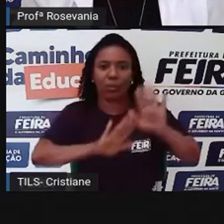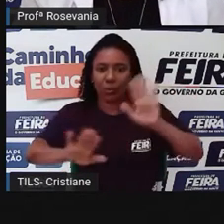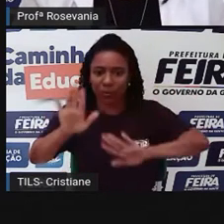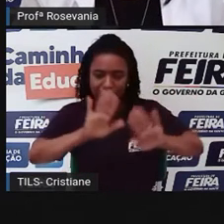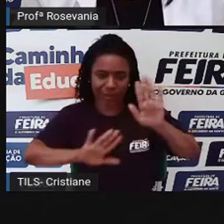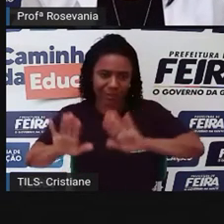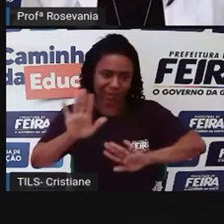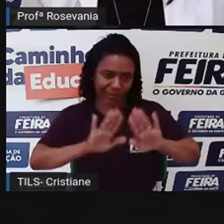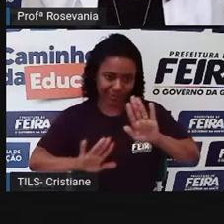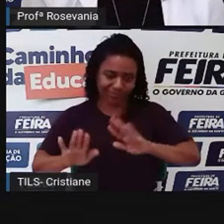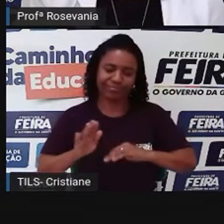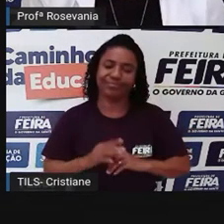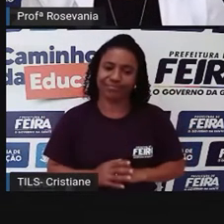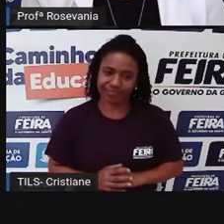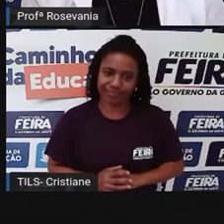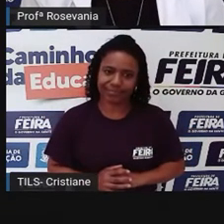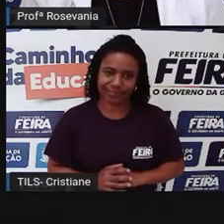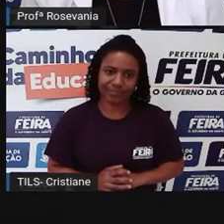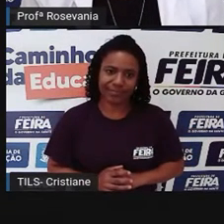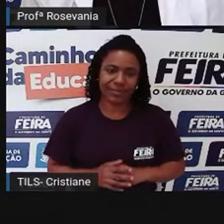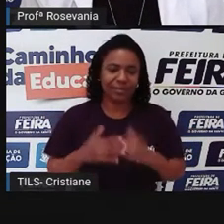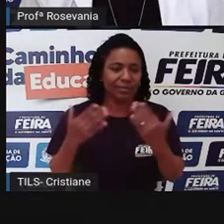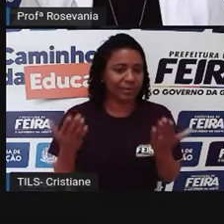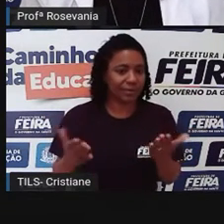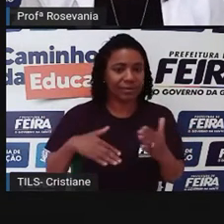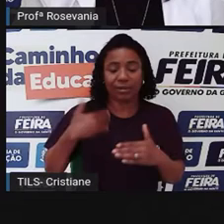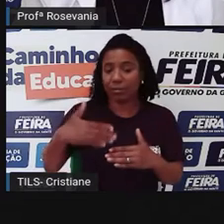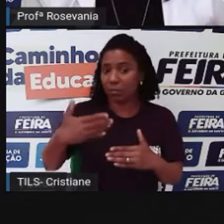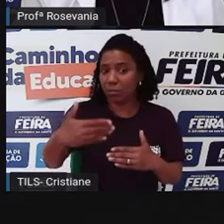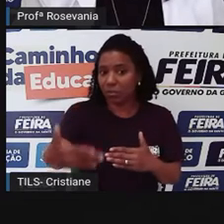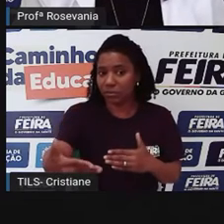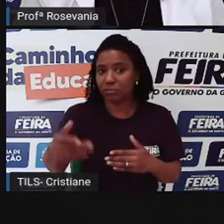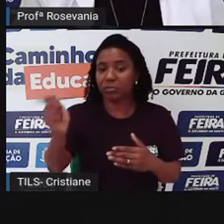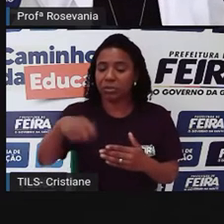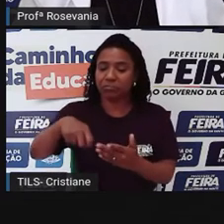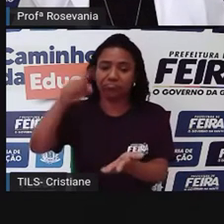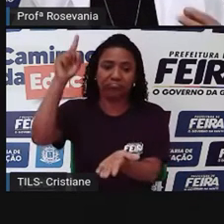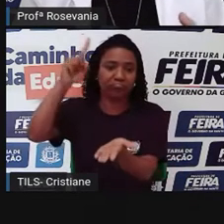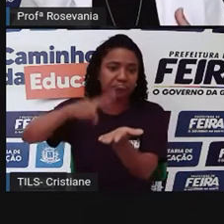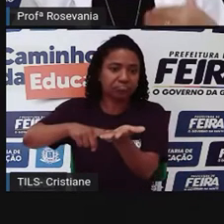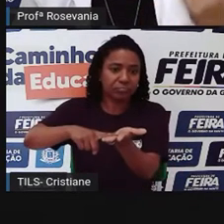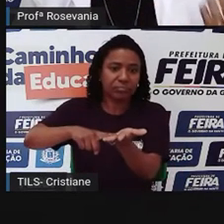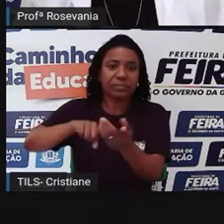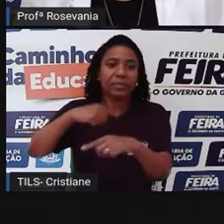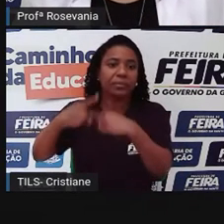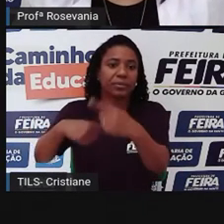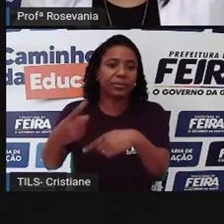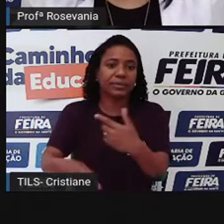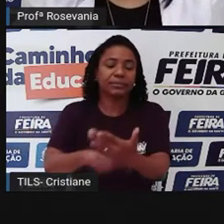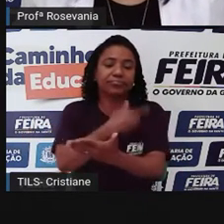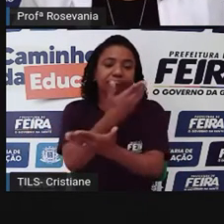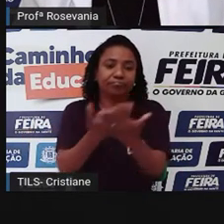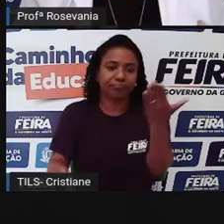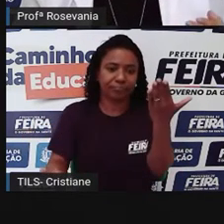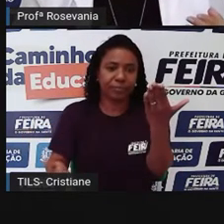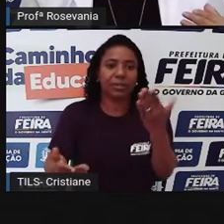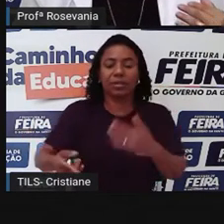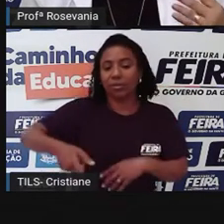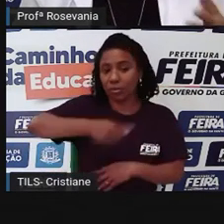não venha, né, ficar contento depois. Mas o Brasil também, como vocês perceberam, a gente também vende muita coisa.